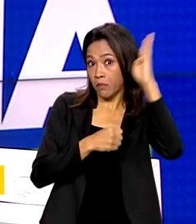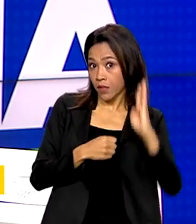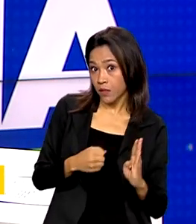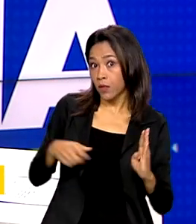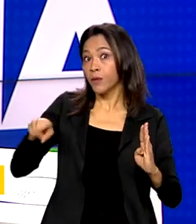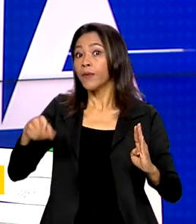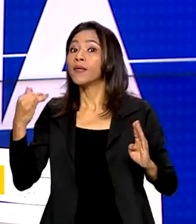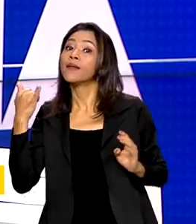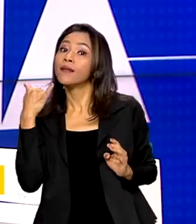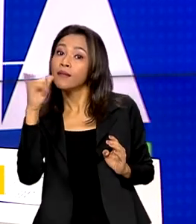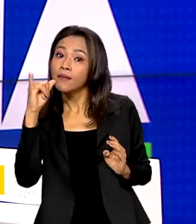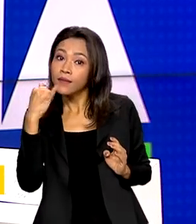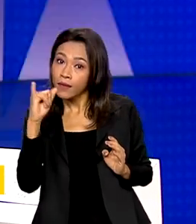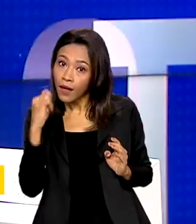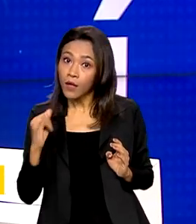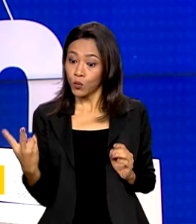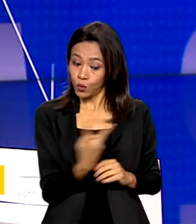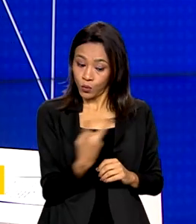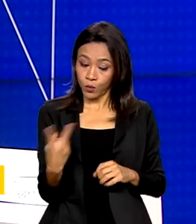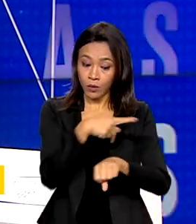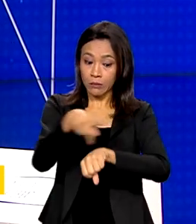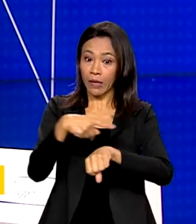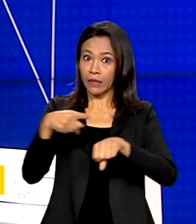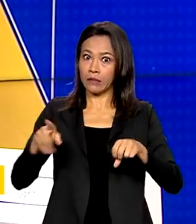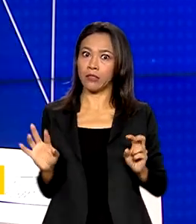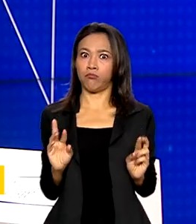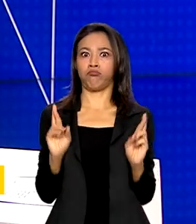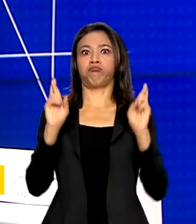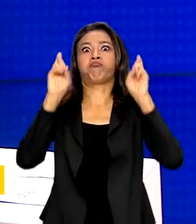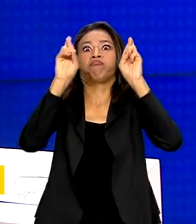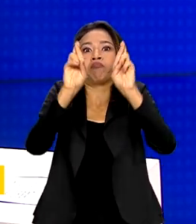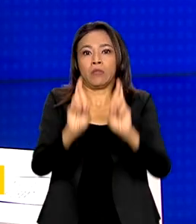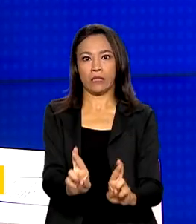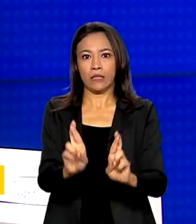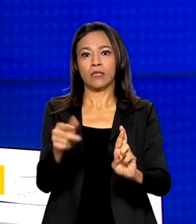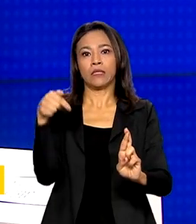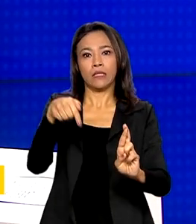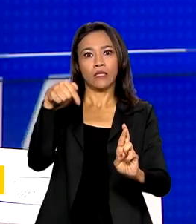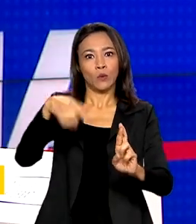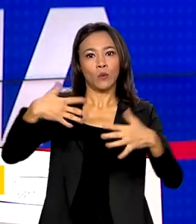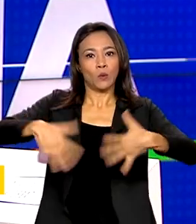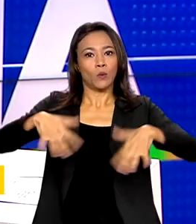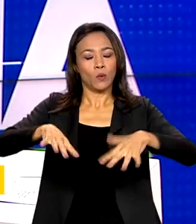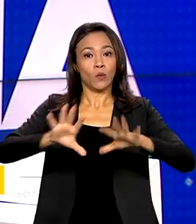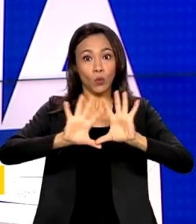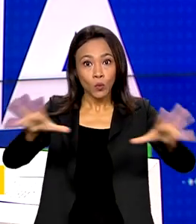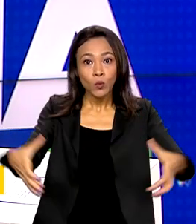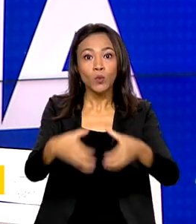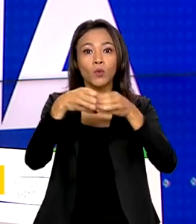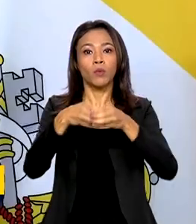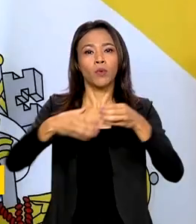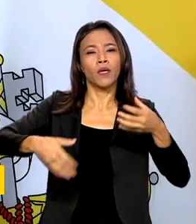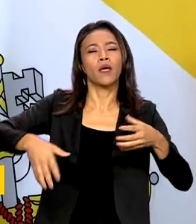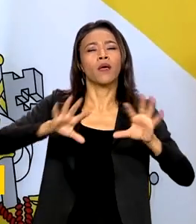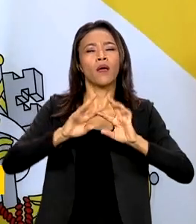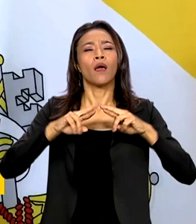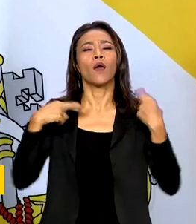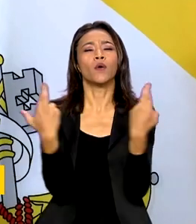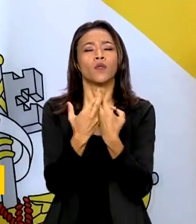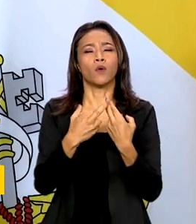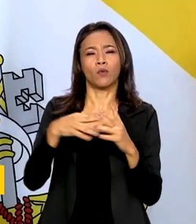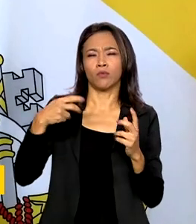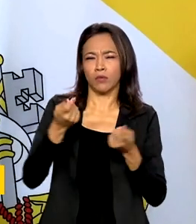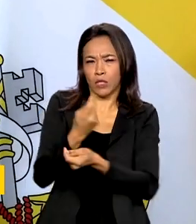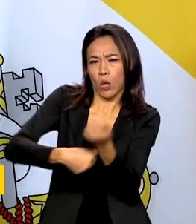já que no próximo ano os dois países estarão na liderança de grupos que reúnem as maiores economias do mundo. Então essas